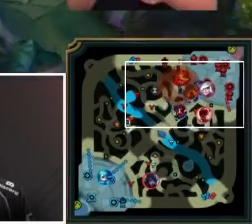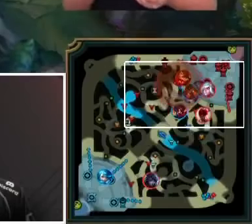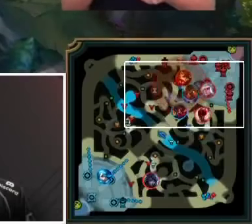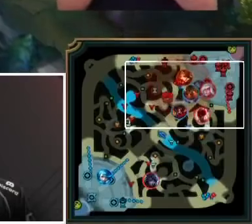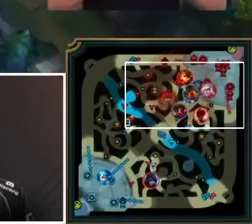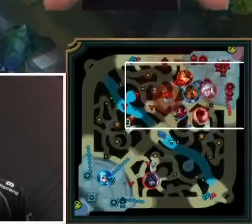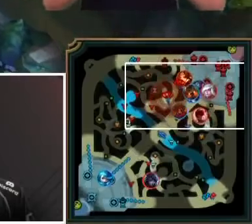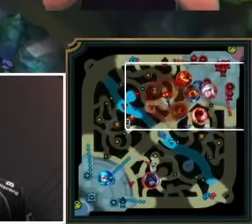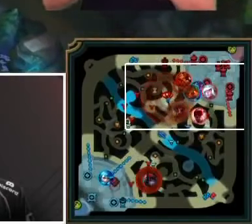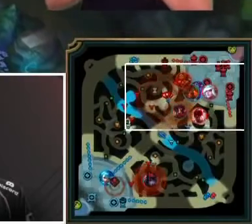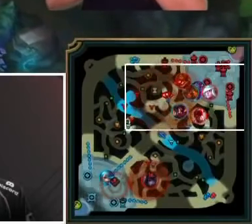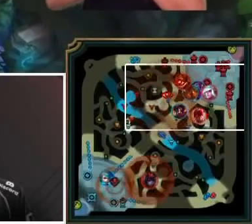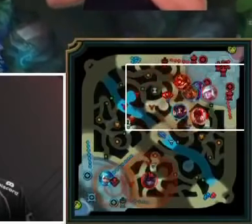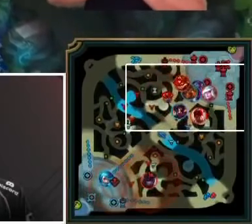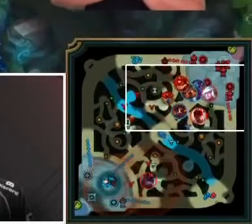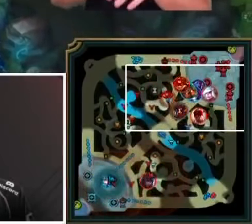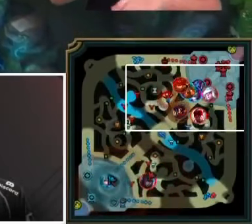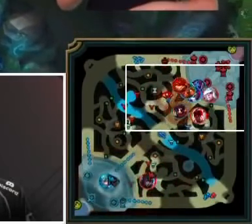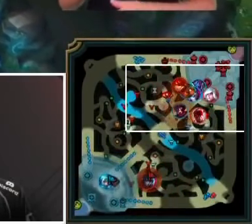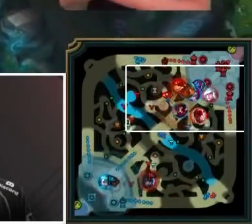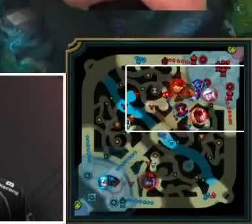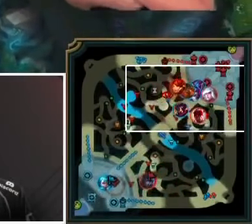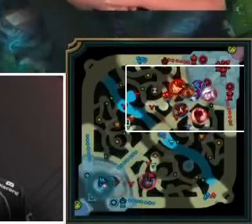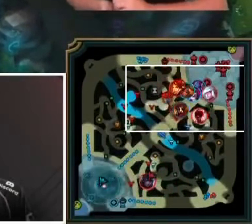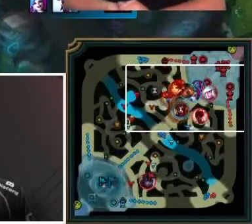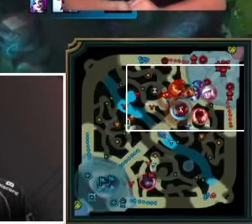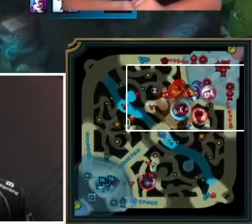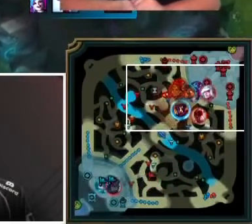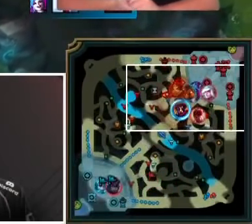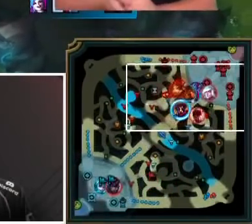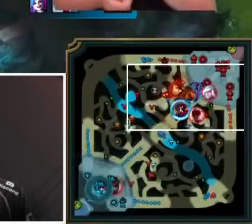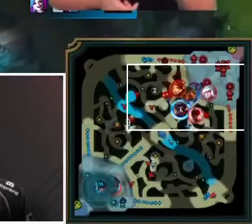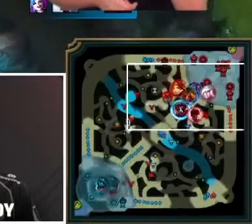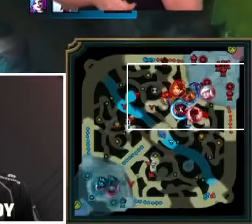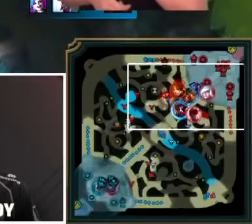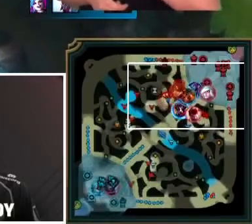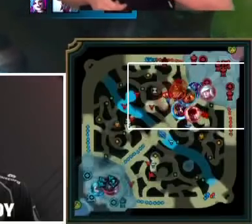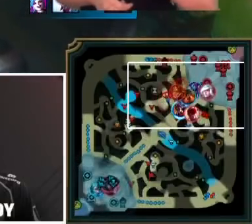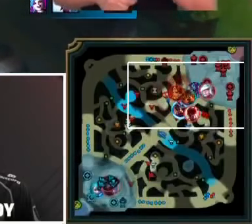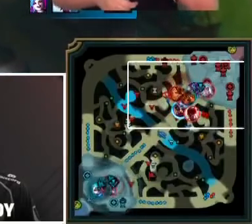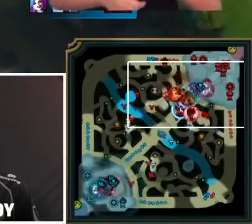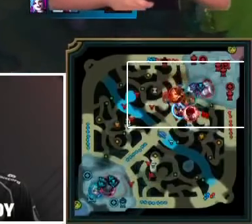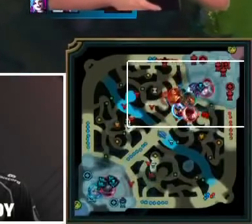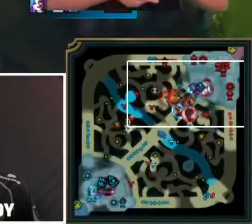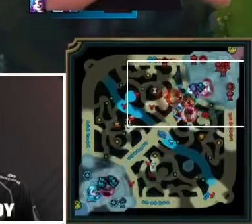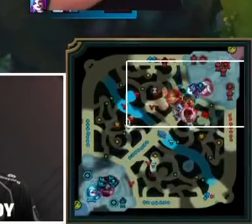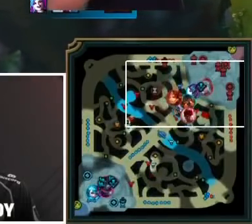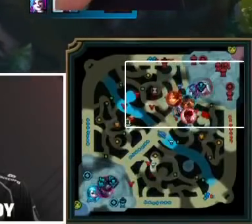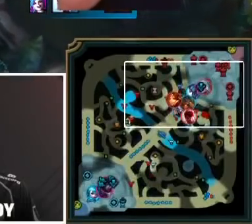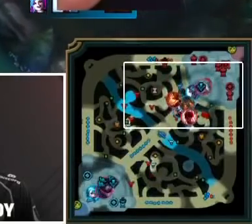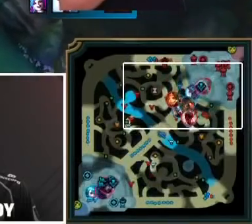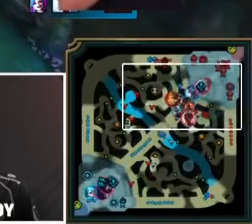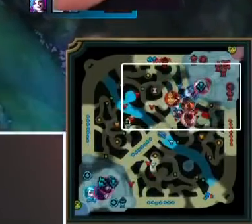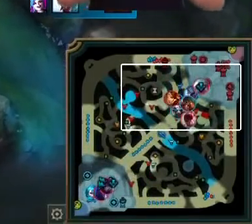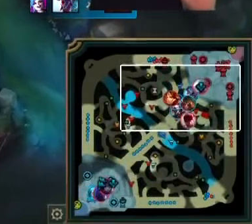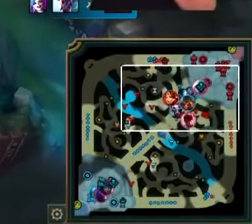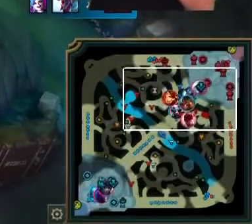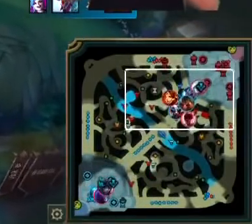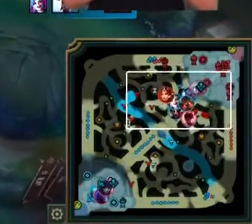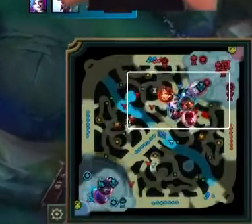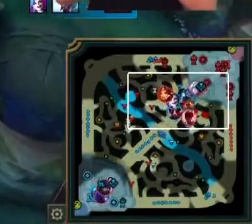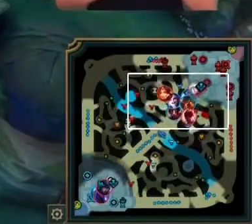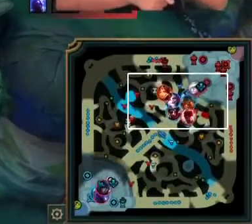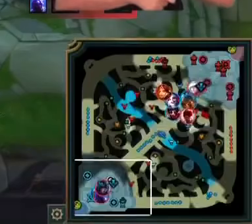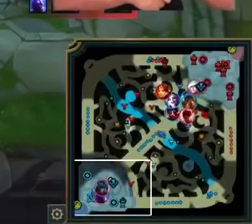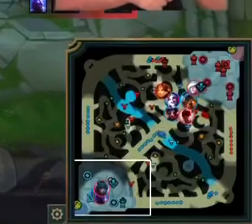tava ali olha só na patrulha ela tava com a tesoura ali no ombro só que são duas pessoas que vão voltar eles precisavam de mais